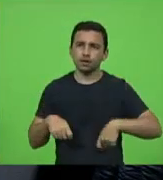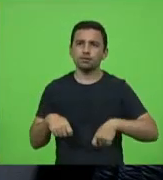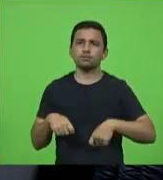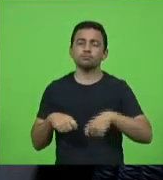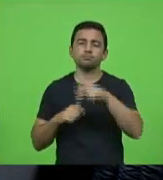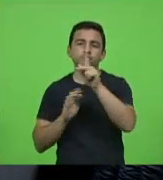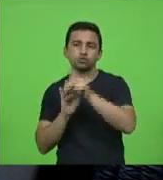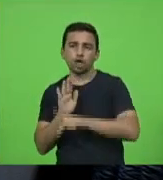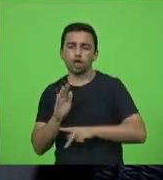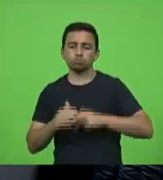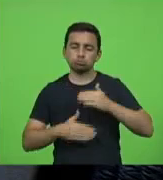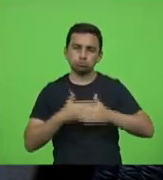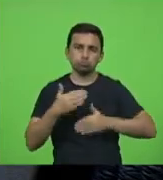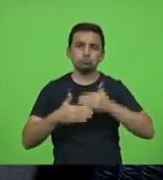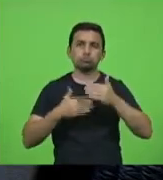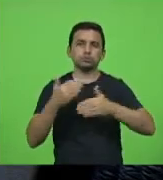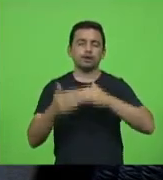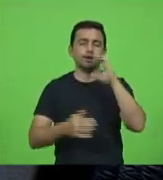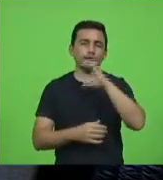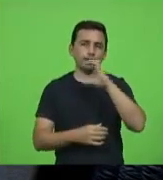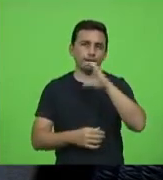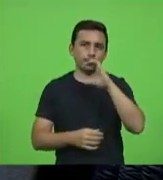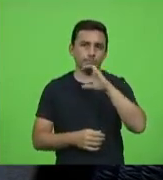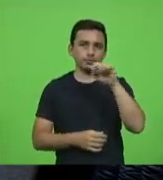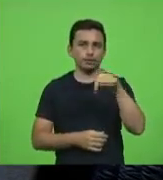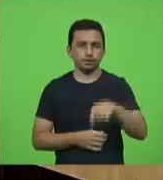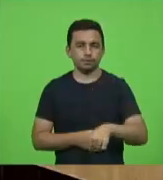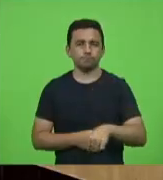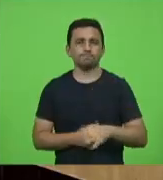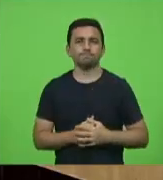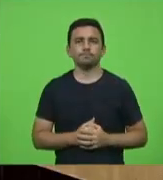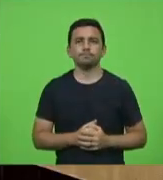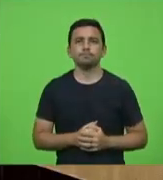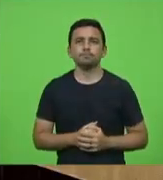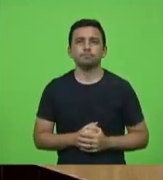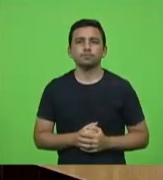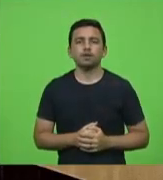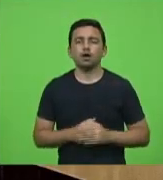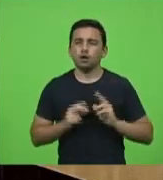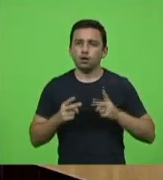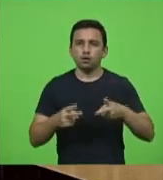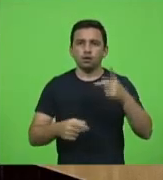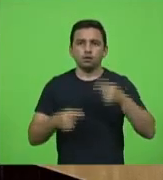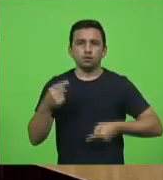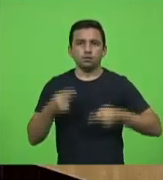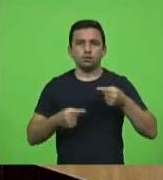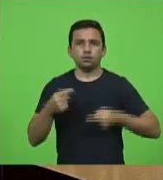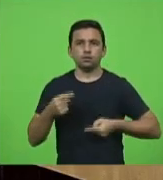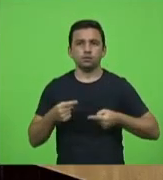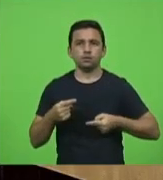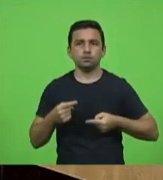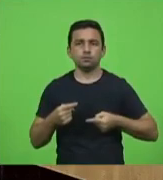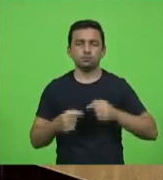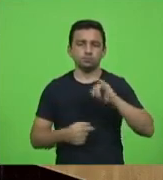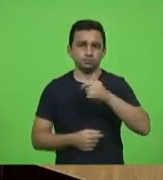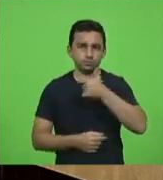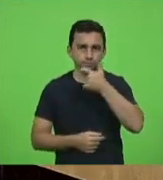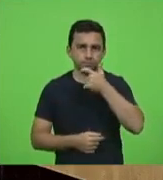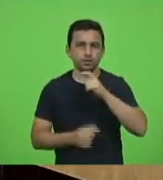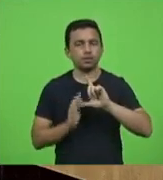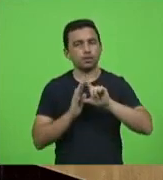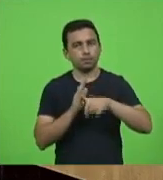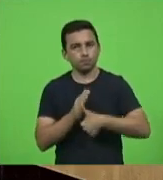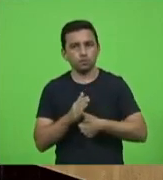tramitar o mais rápido possível nessa casa ainda em discussão com a palavra deputado Gery na sequência deputado Valdir